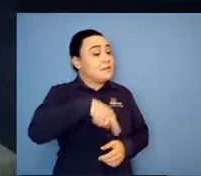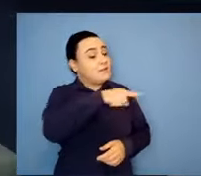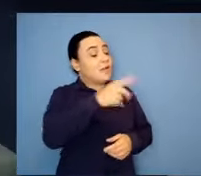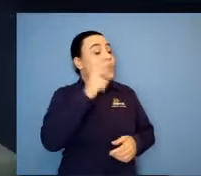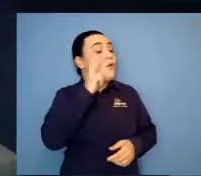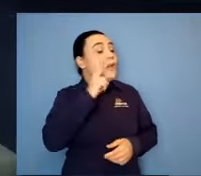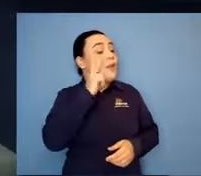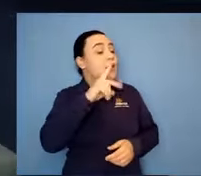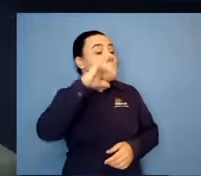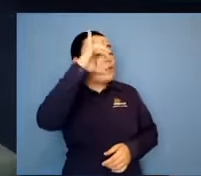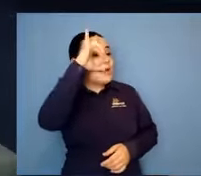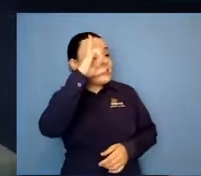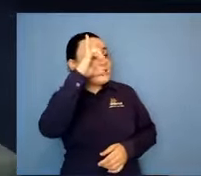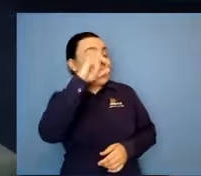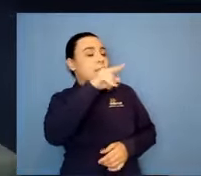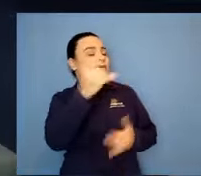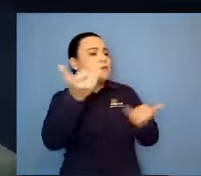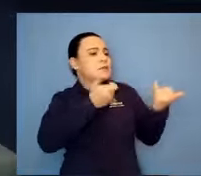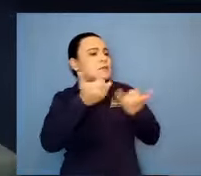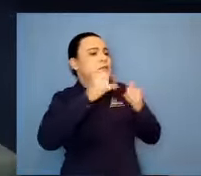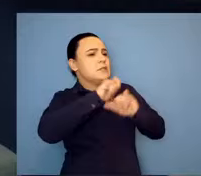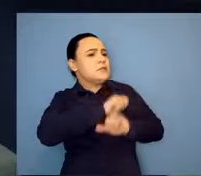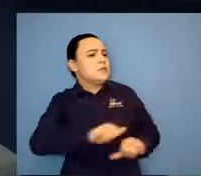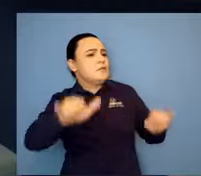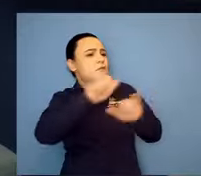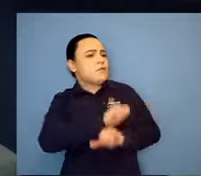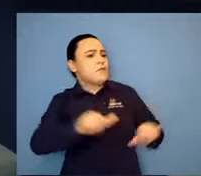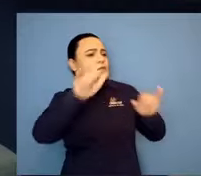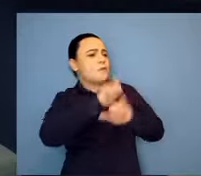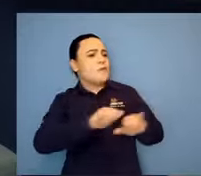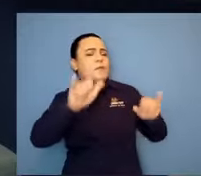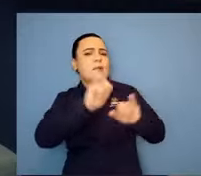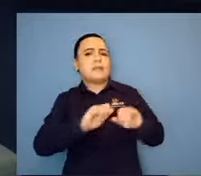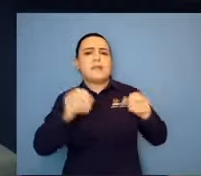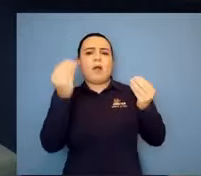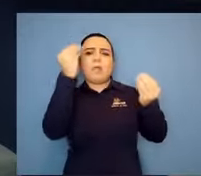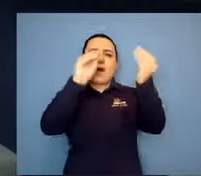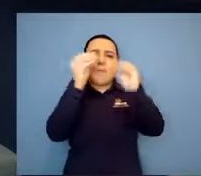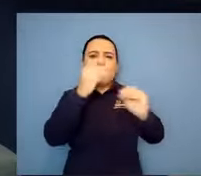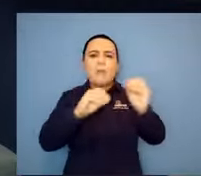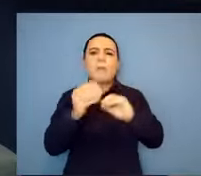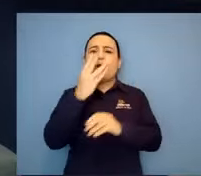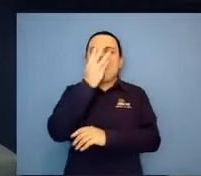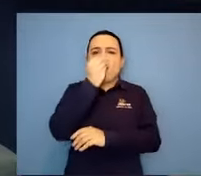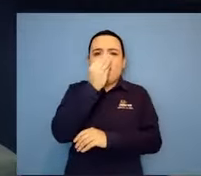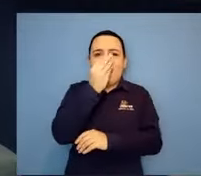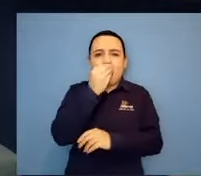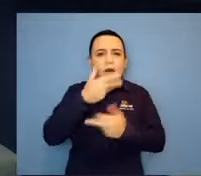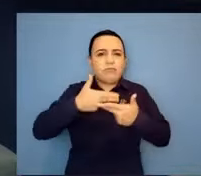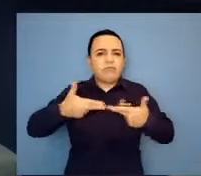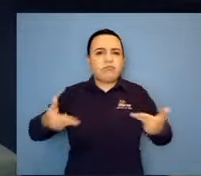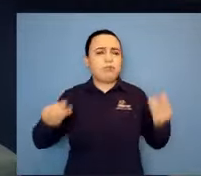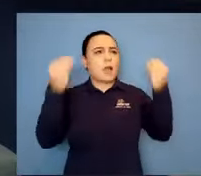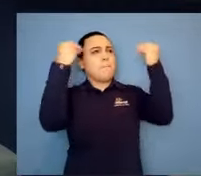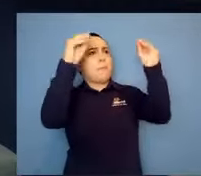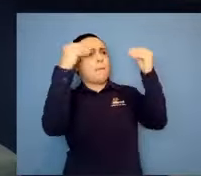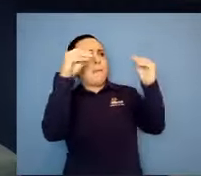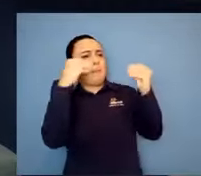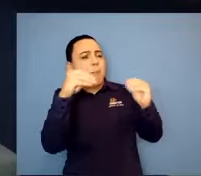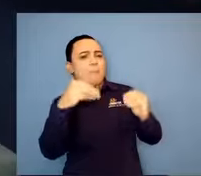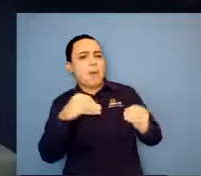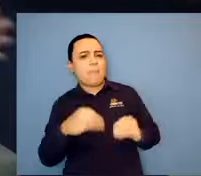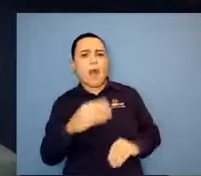seringa. E a gente orientava. Mãe, olha, nós estamos te dando isso agora, mas você vai lá na tua unidade de saúde,